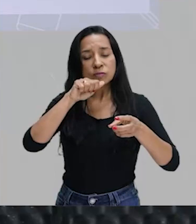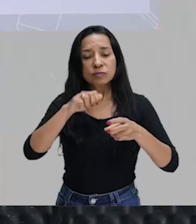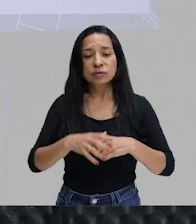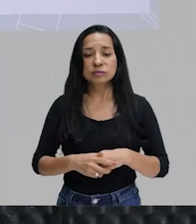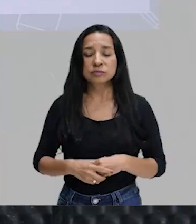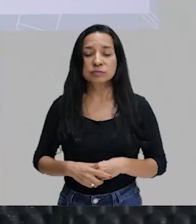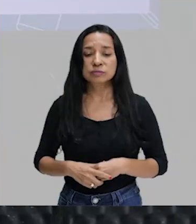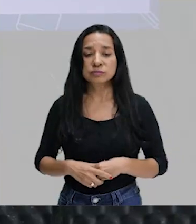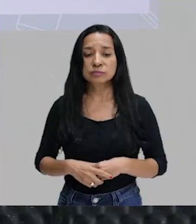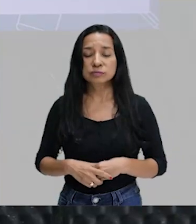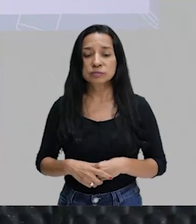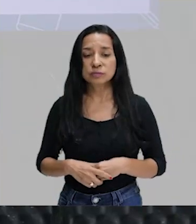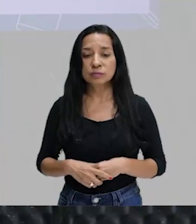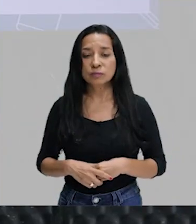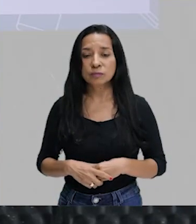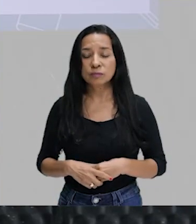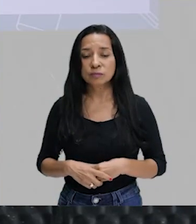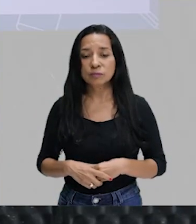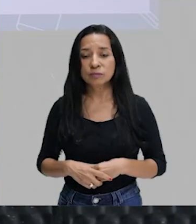trêmulas externas.